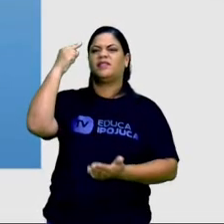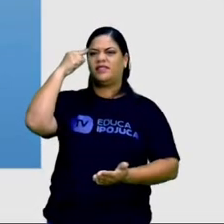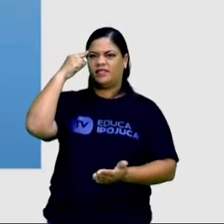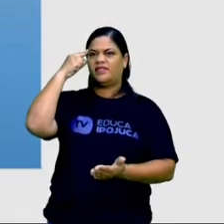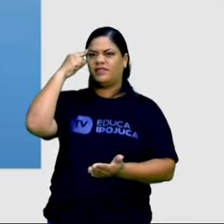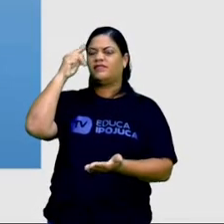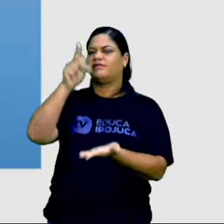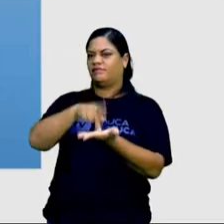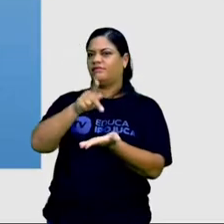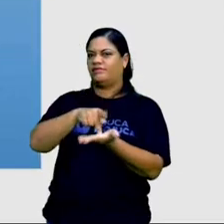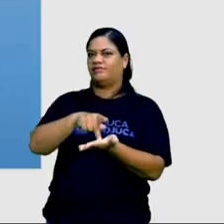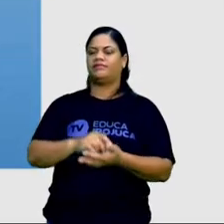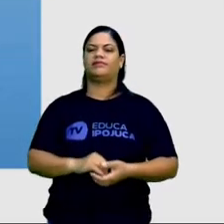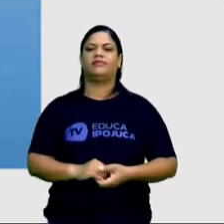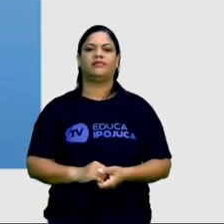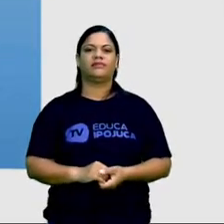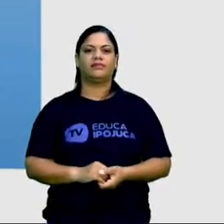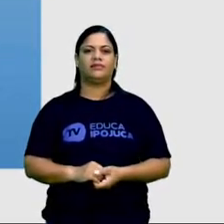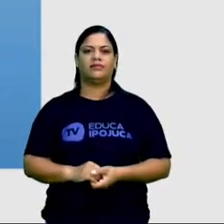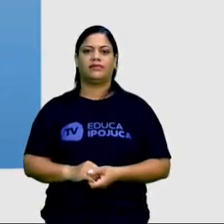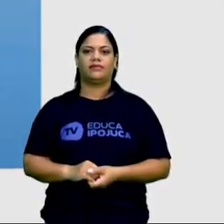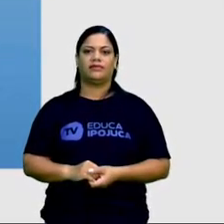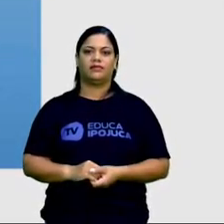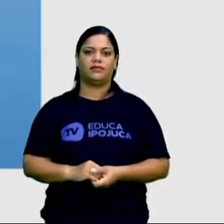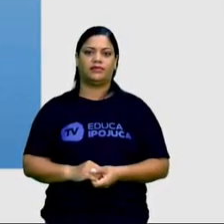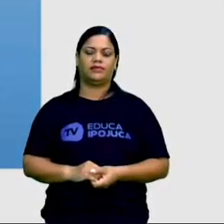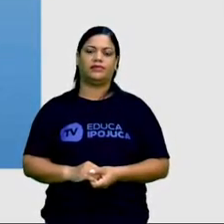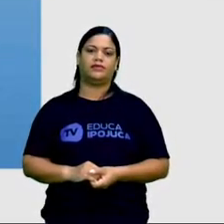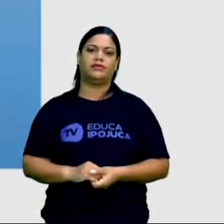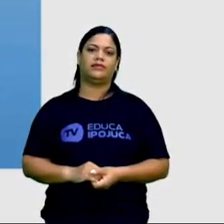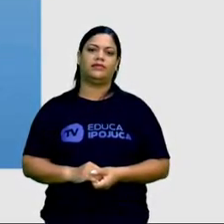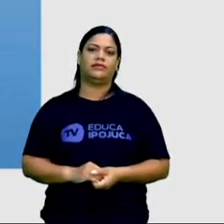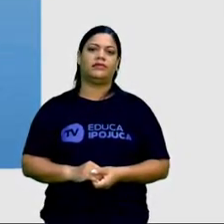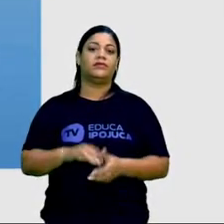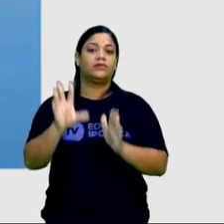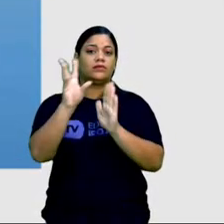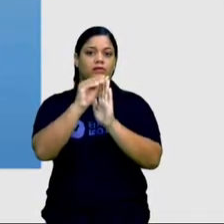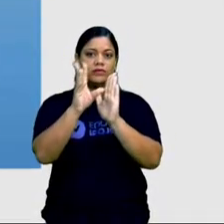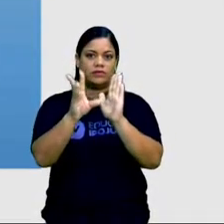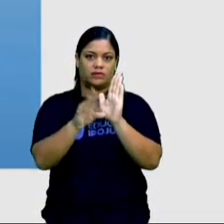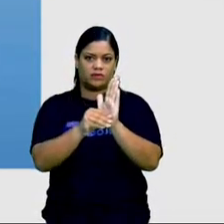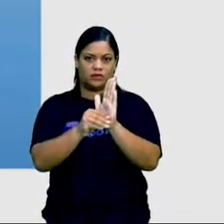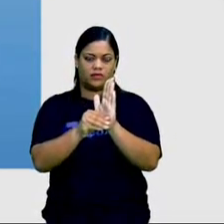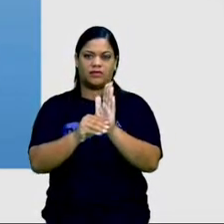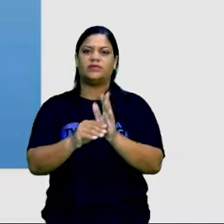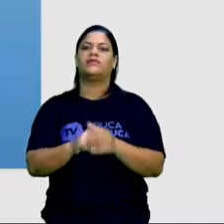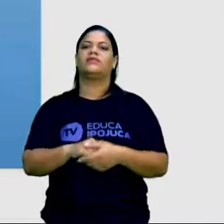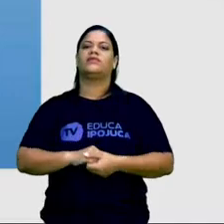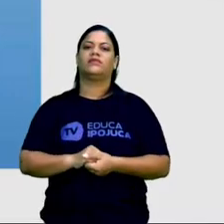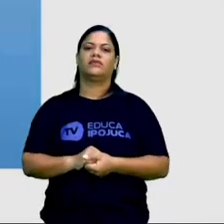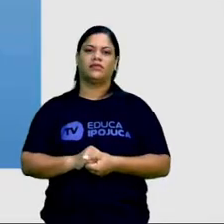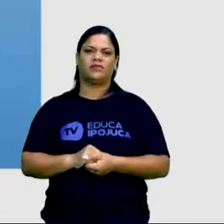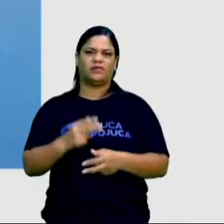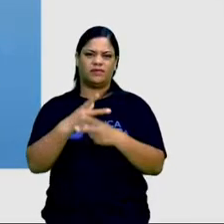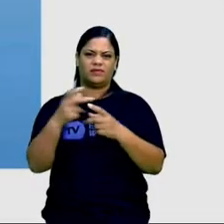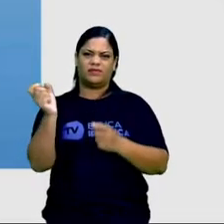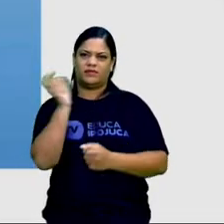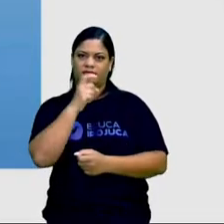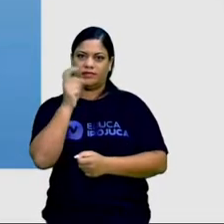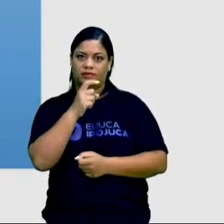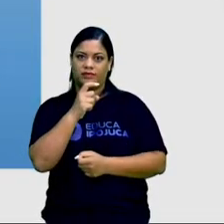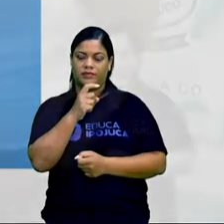aquilo ali é uma verdade. Conteúdo impostor, atribui dados falsos a uma fonte